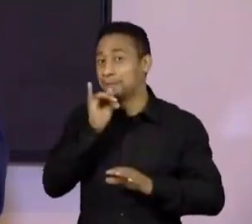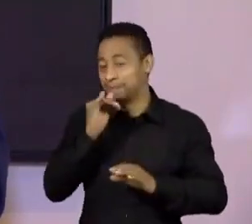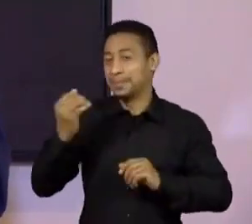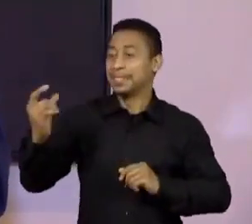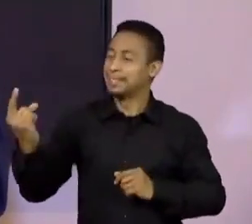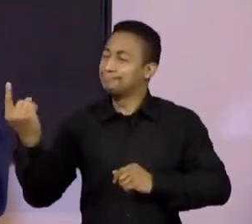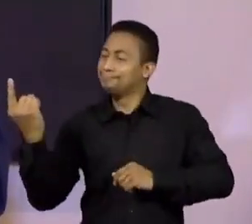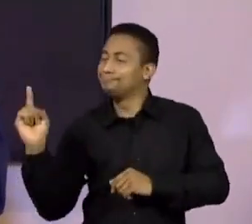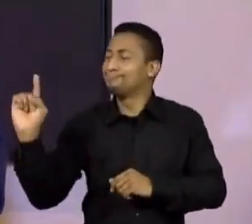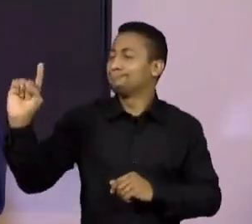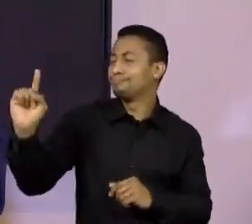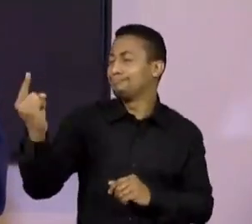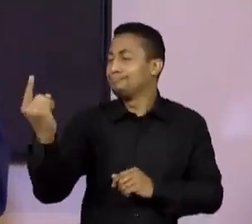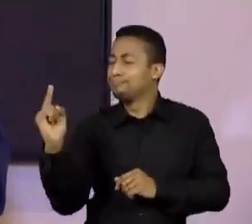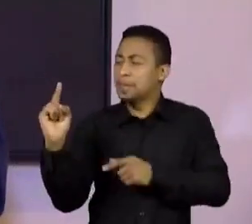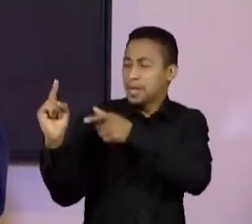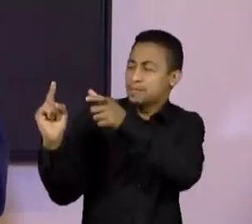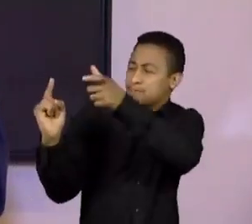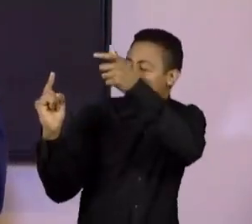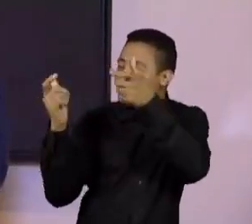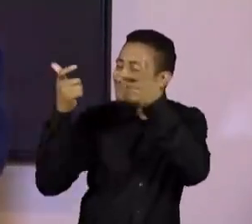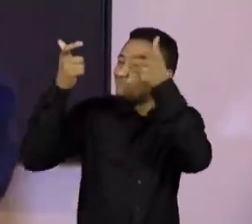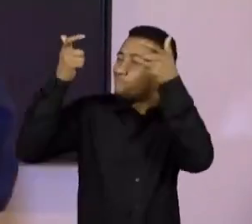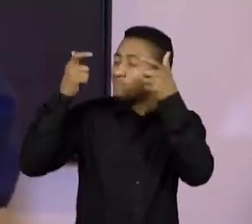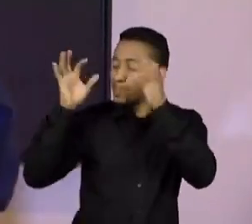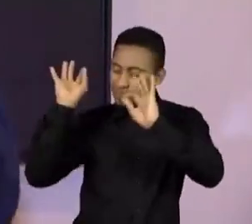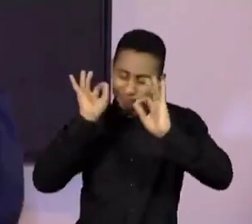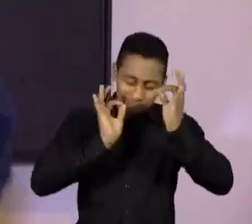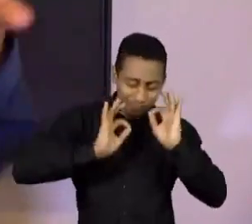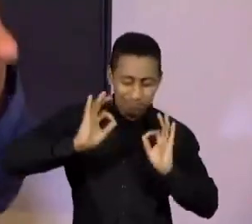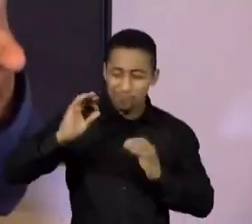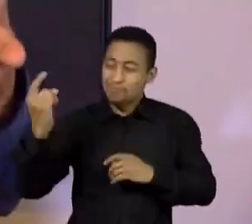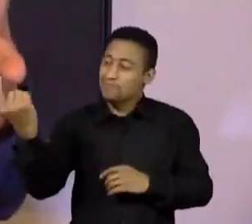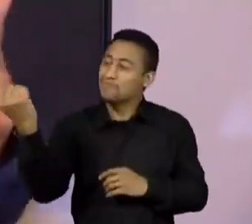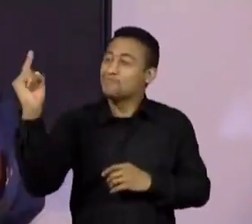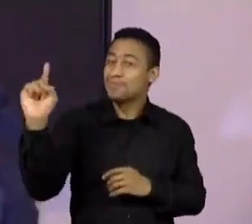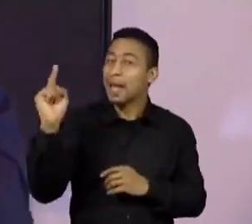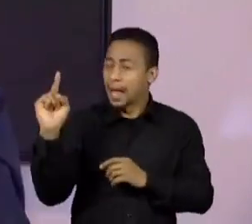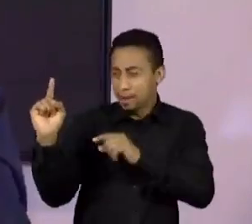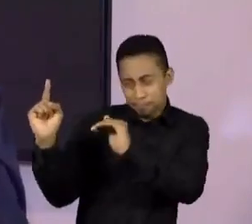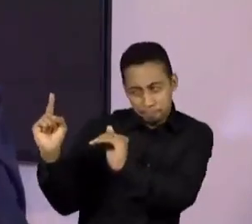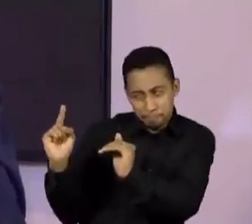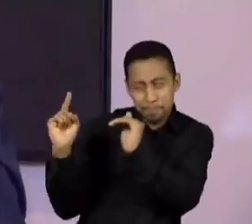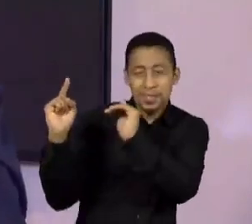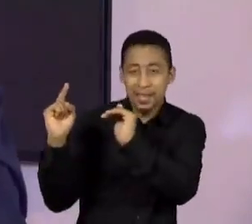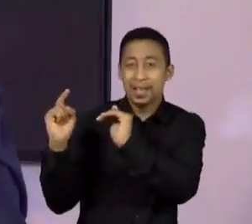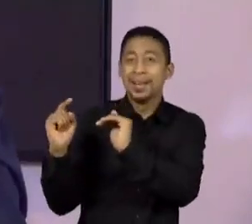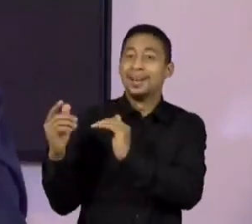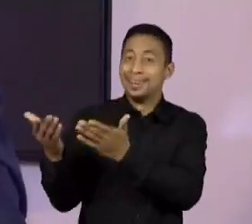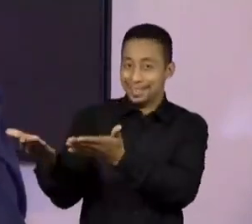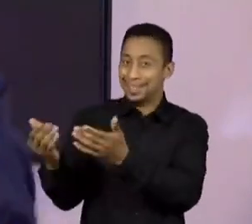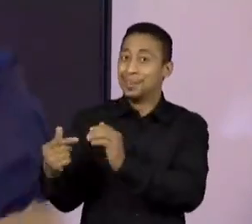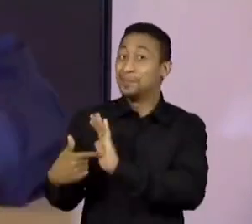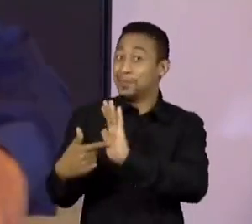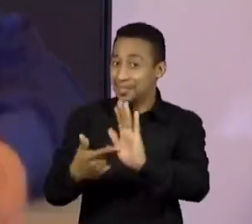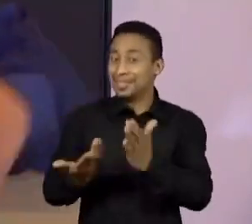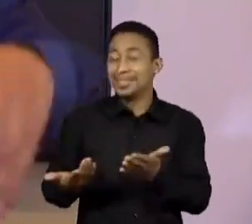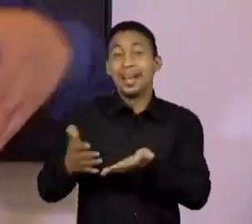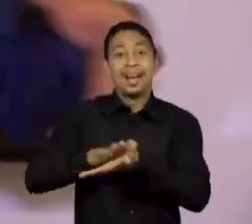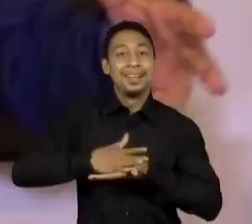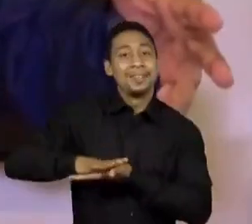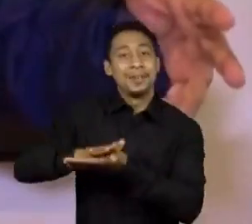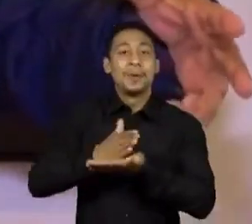novamente... incrementada... e desta vez... tem Rio Grande... na jogada... os sambos enredos